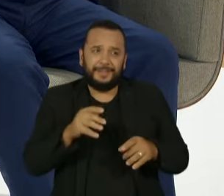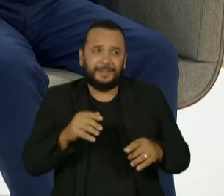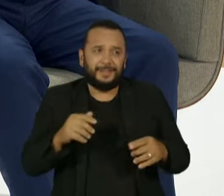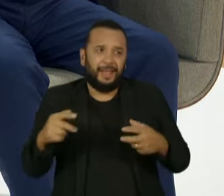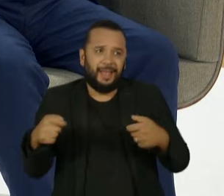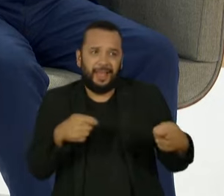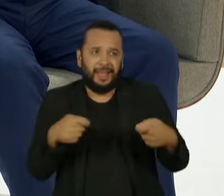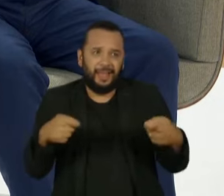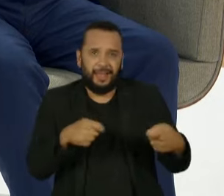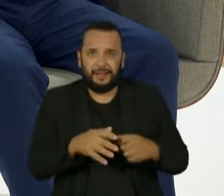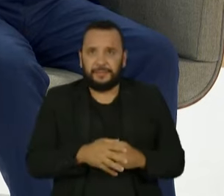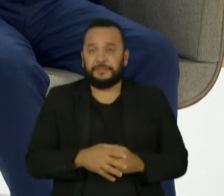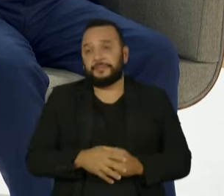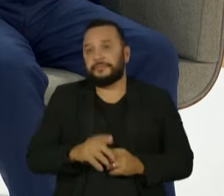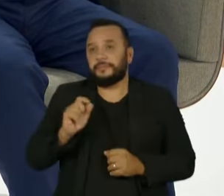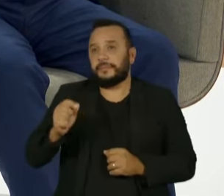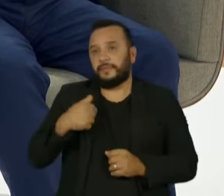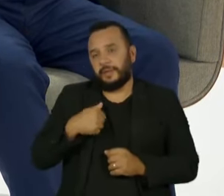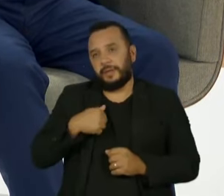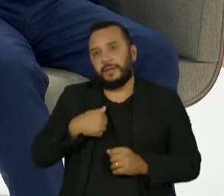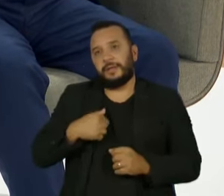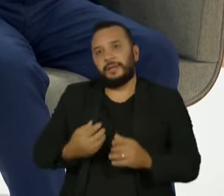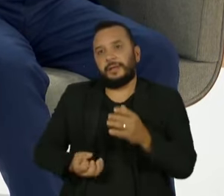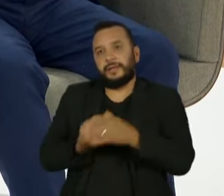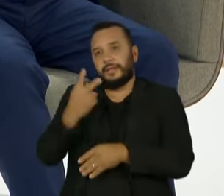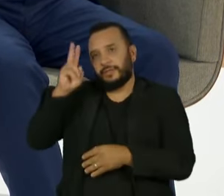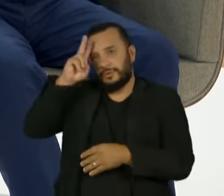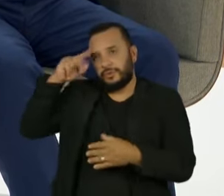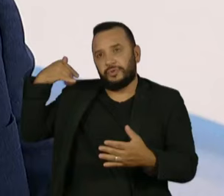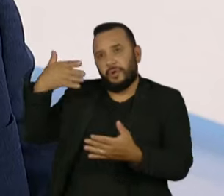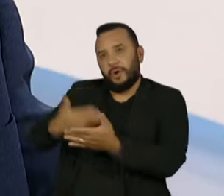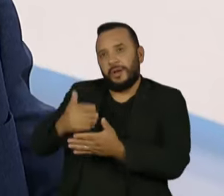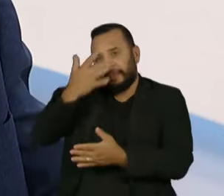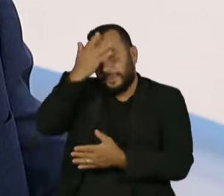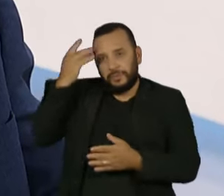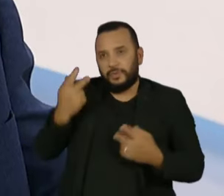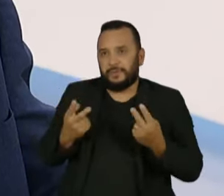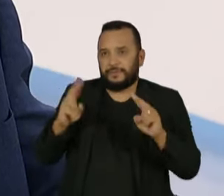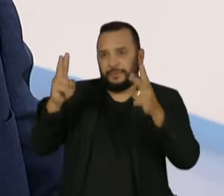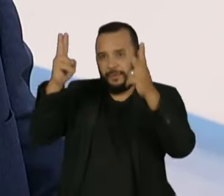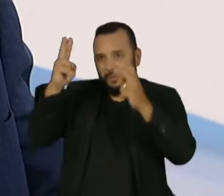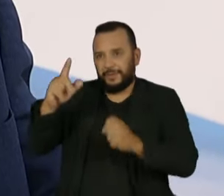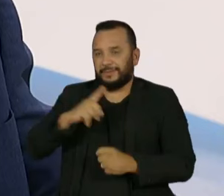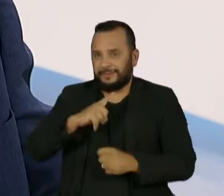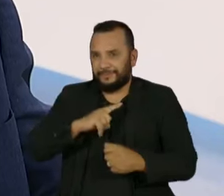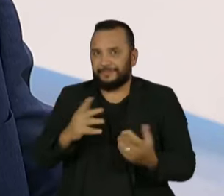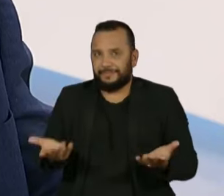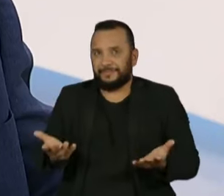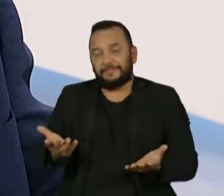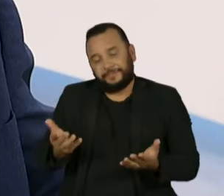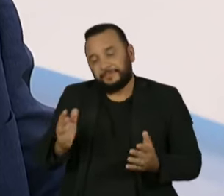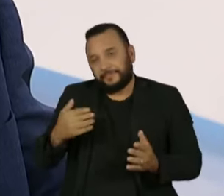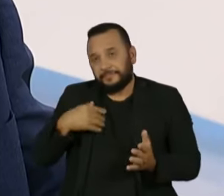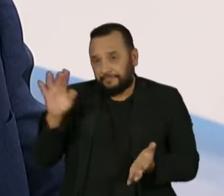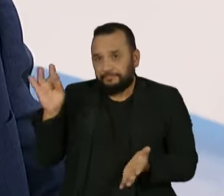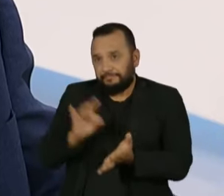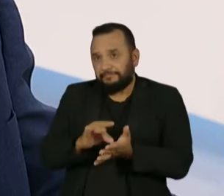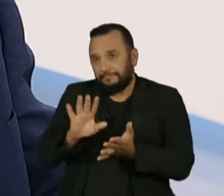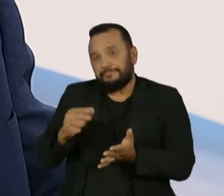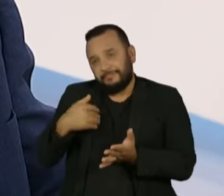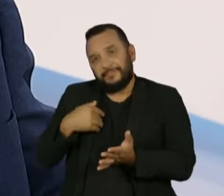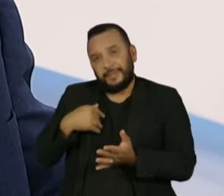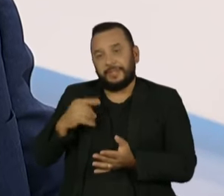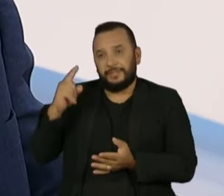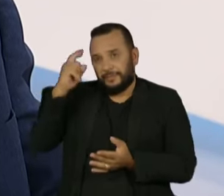Bom, quem escreve a história são os vencedores, Vera. Isso é um fato. E é um fato que, infelizmente, é difícil você contraditar.